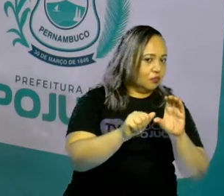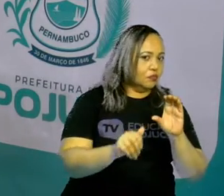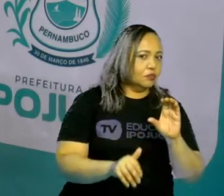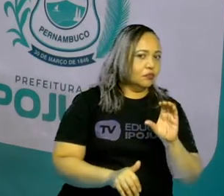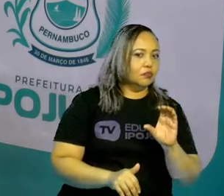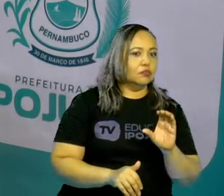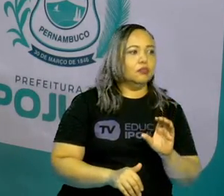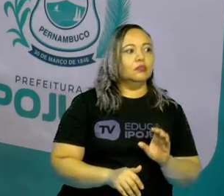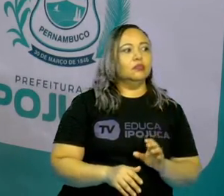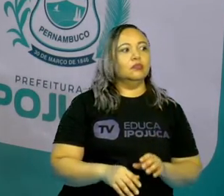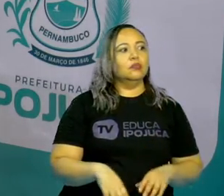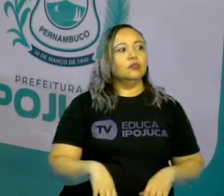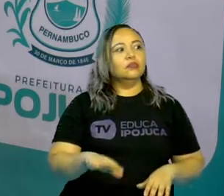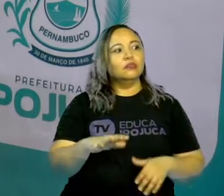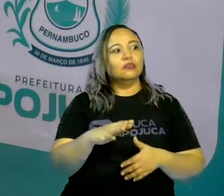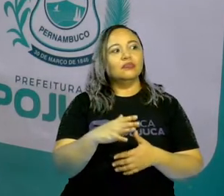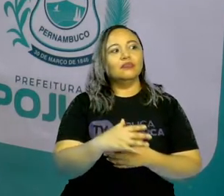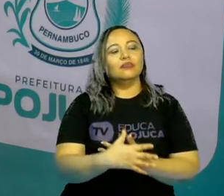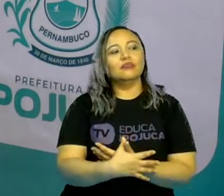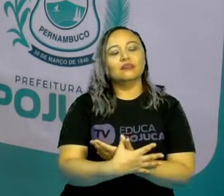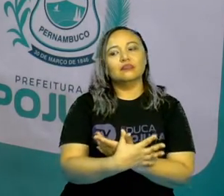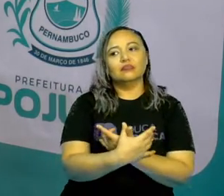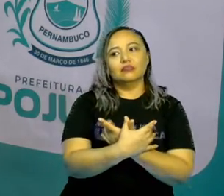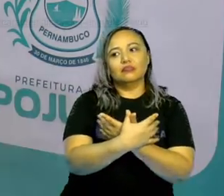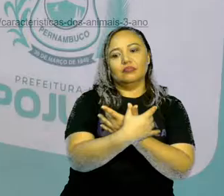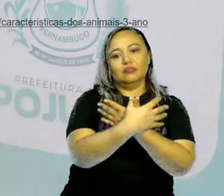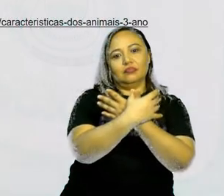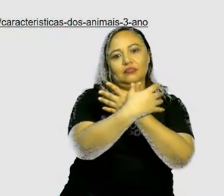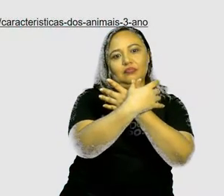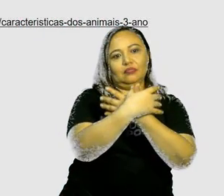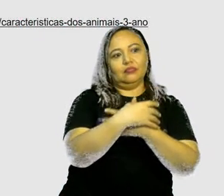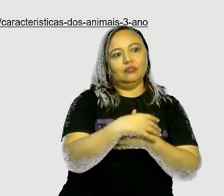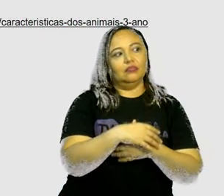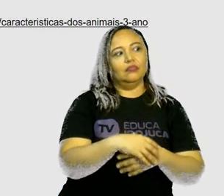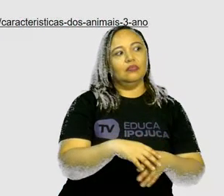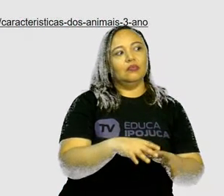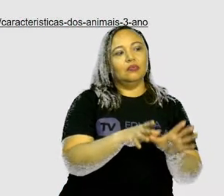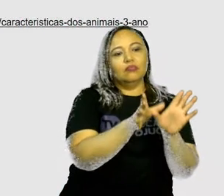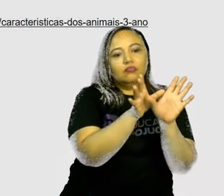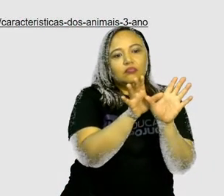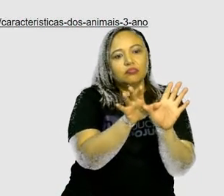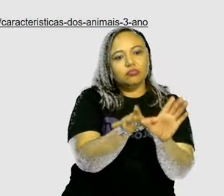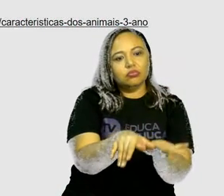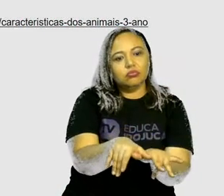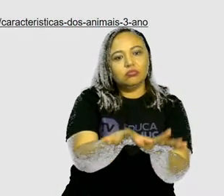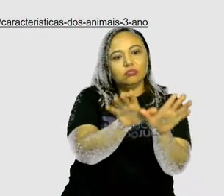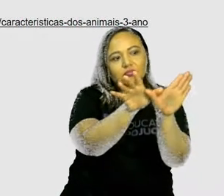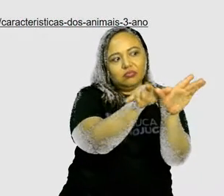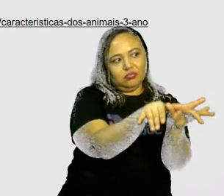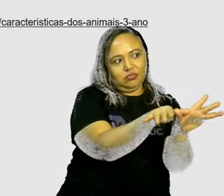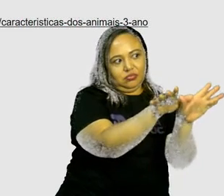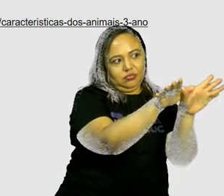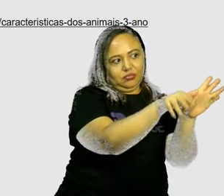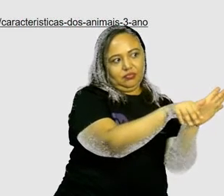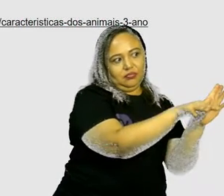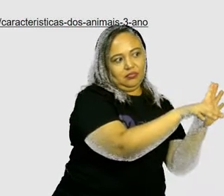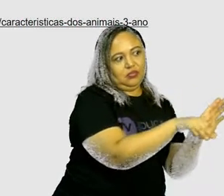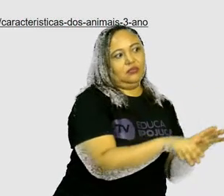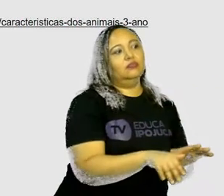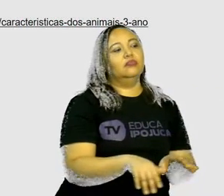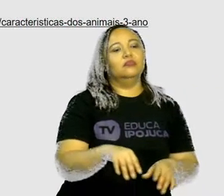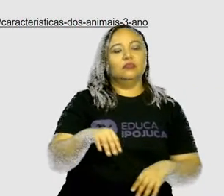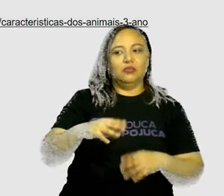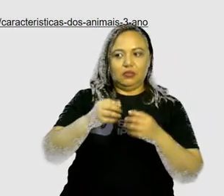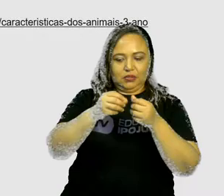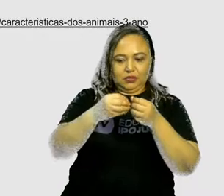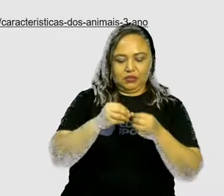E as aves? As aves, elas são belas em todos os cantos, não é isso? Têm o corpo coberto de plumas e voam, nascem